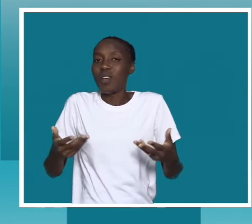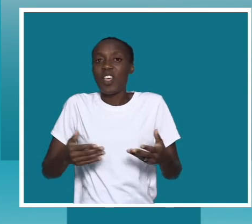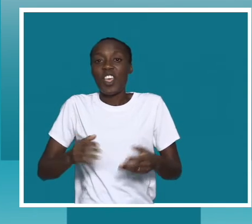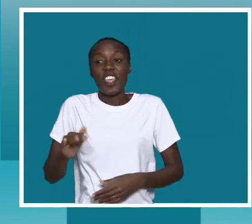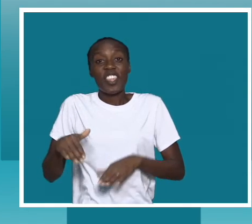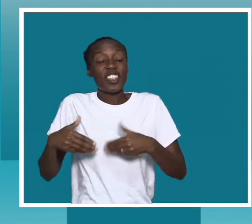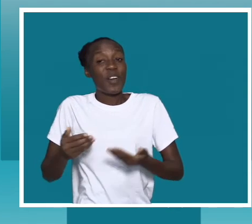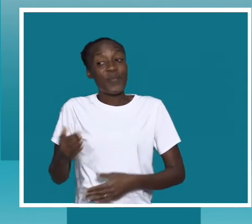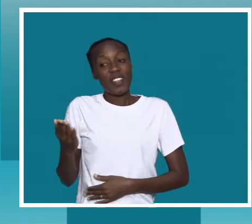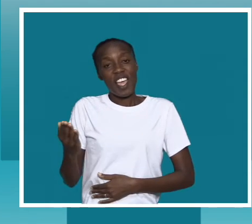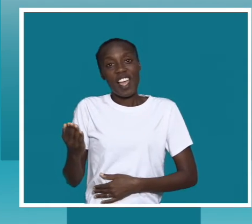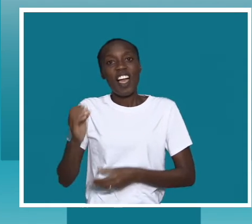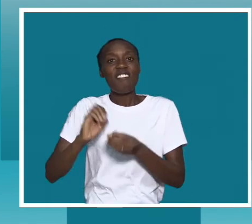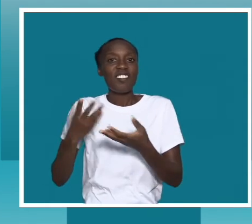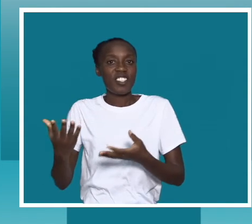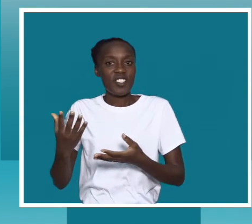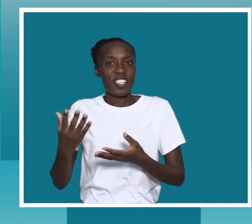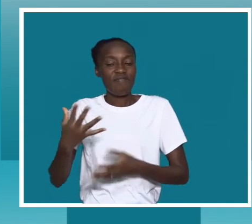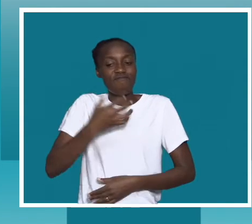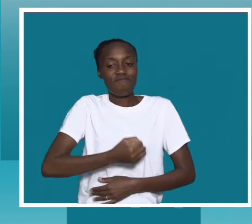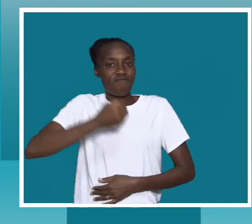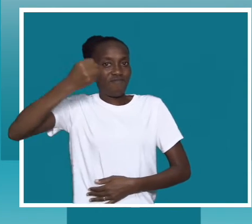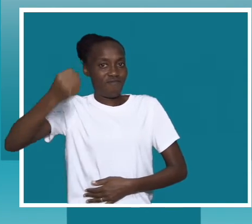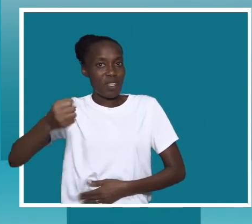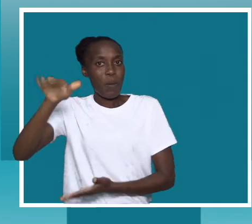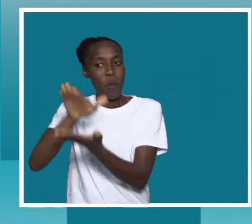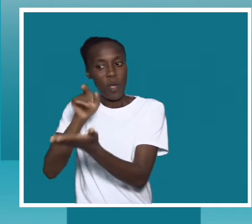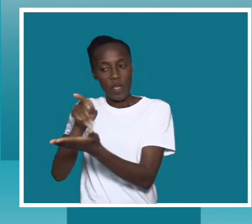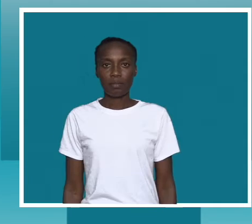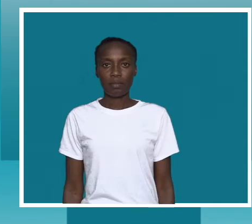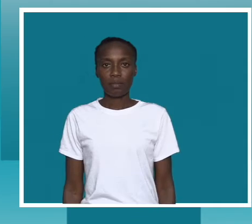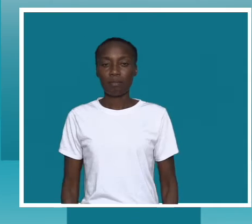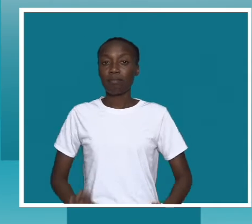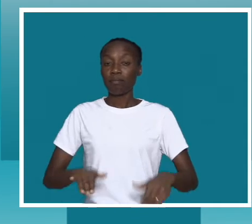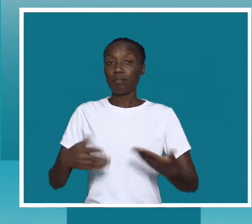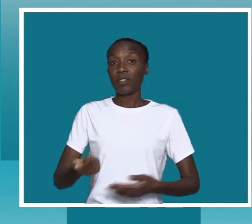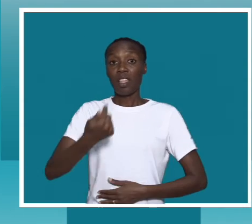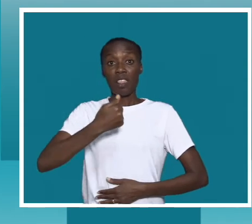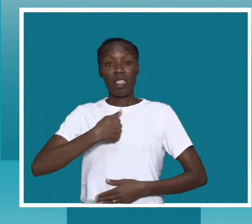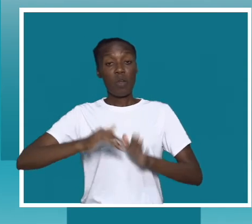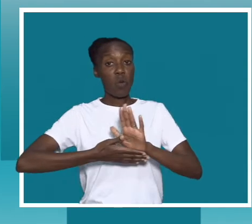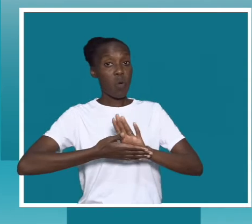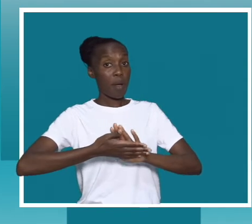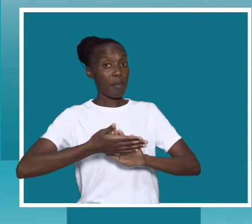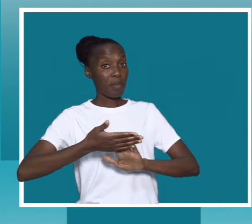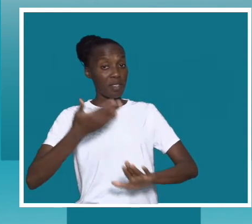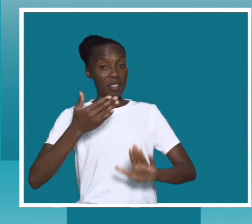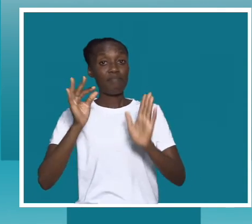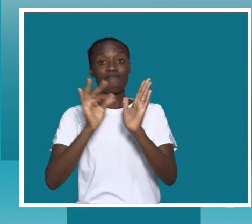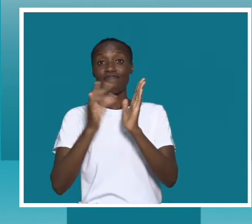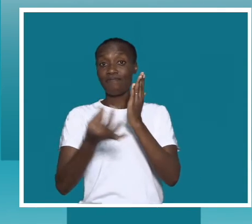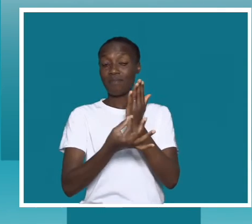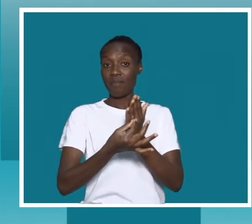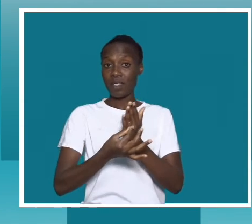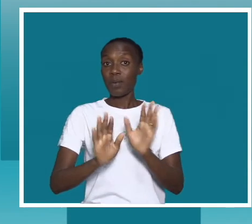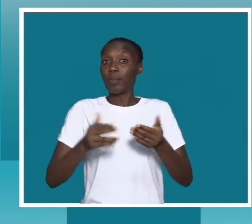ela me levou para lá e assim eu me tornei ativista. Eu entrei na Modefa por